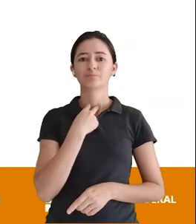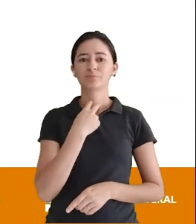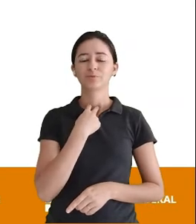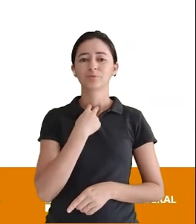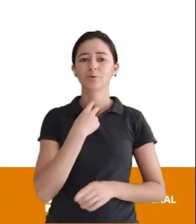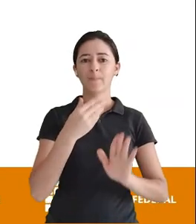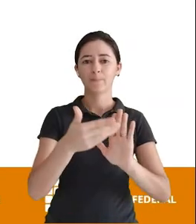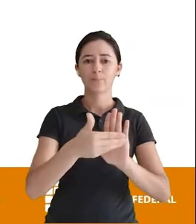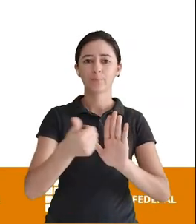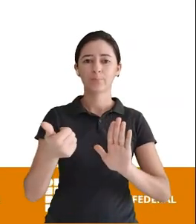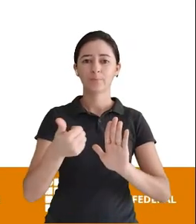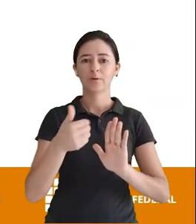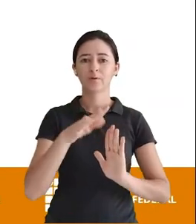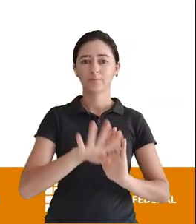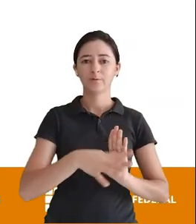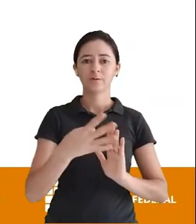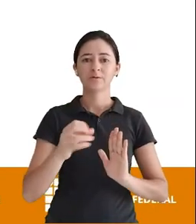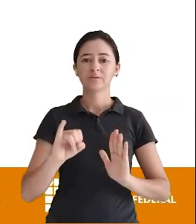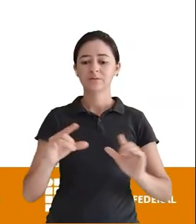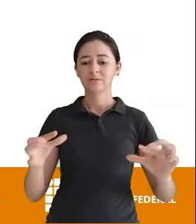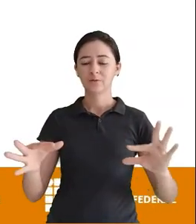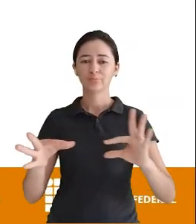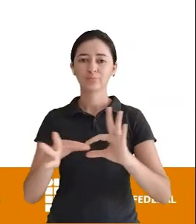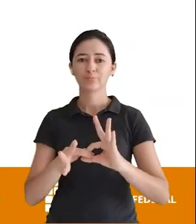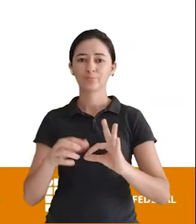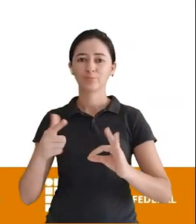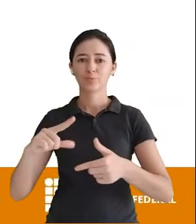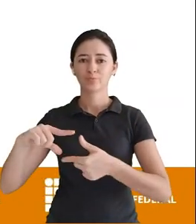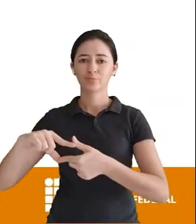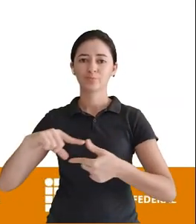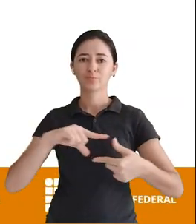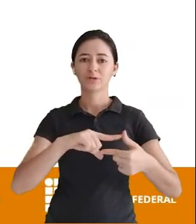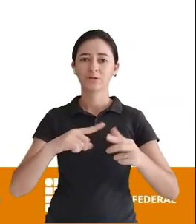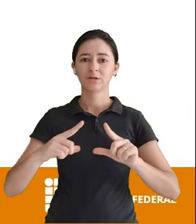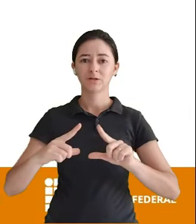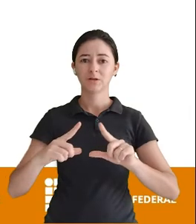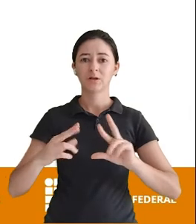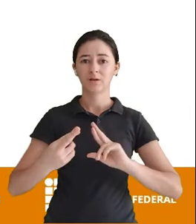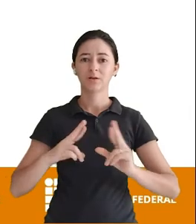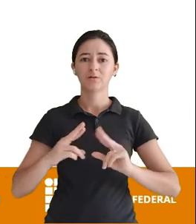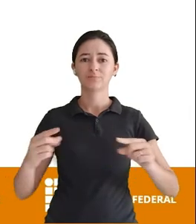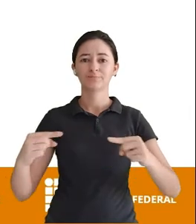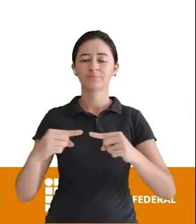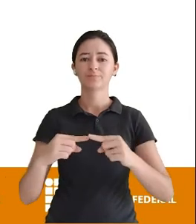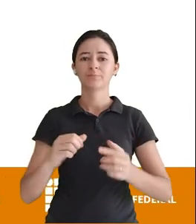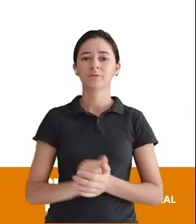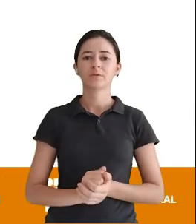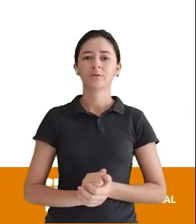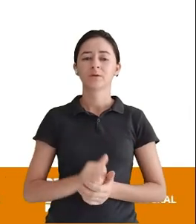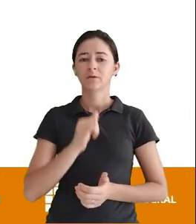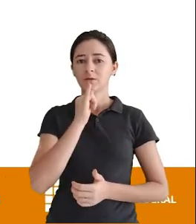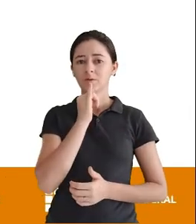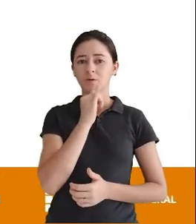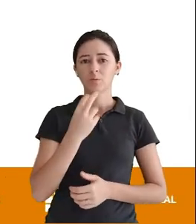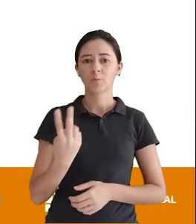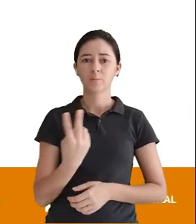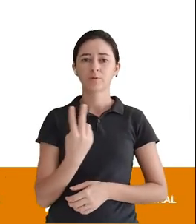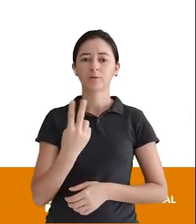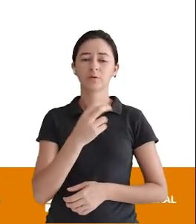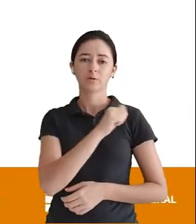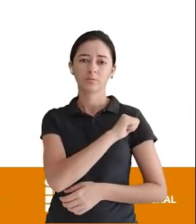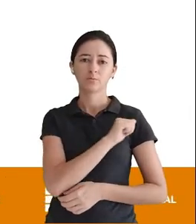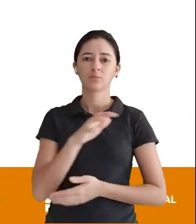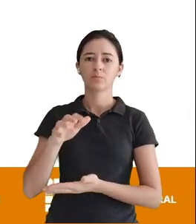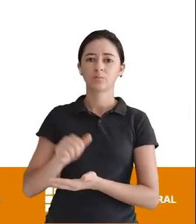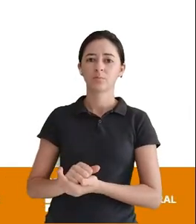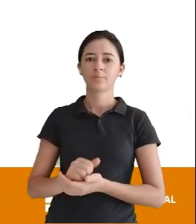Amarrada Em outra tabela Então no caso De matrícula E aluno Eu primeiro Teria que apagar Matrícula Para desamarrar